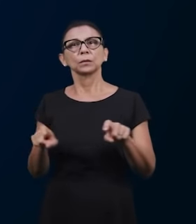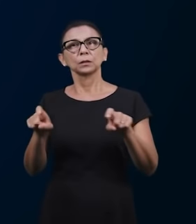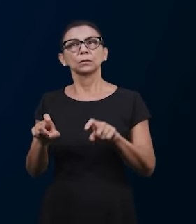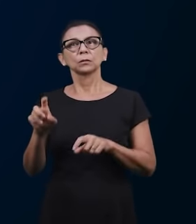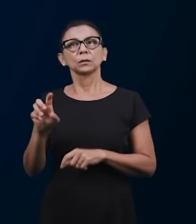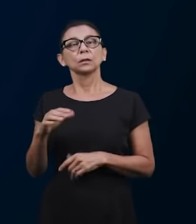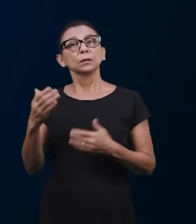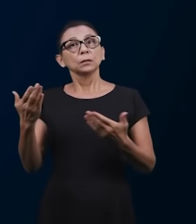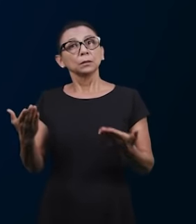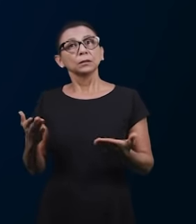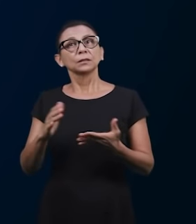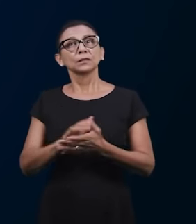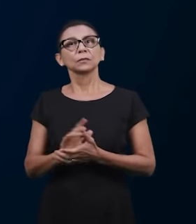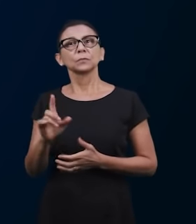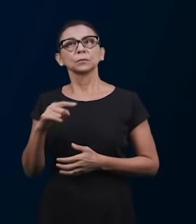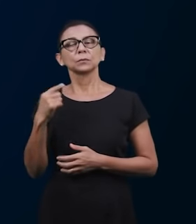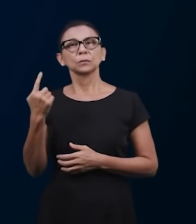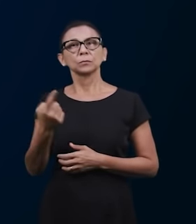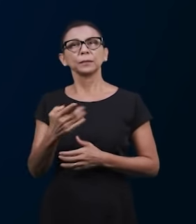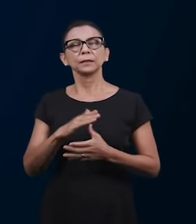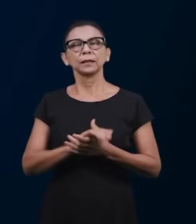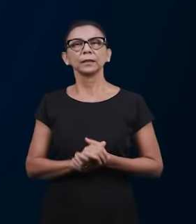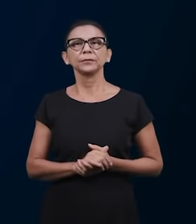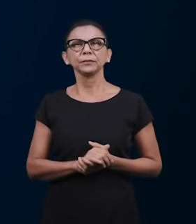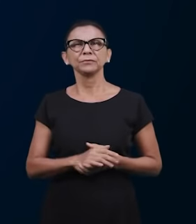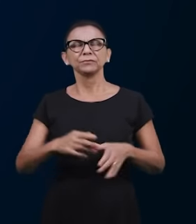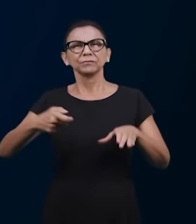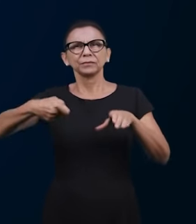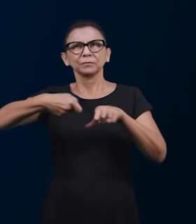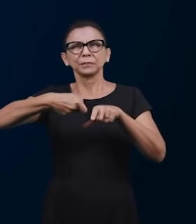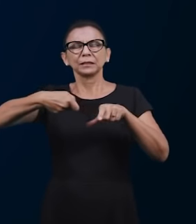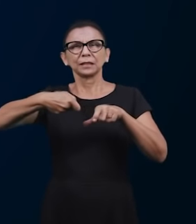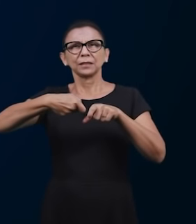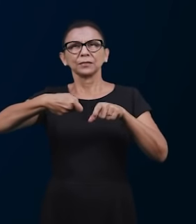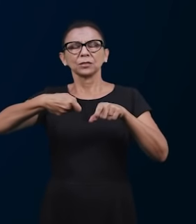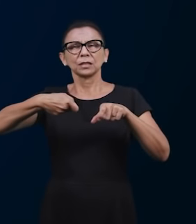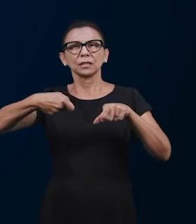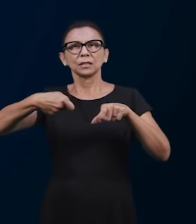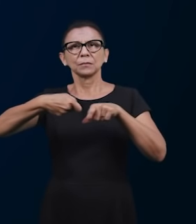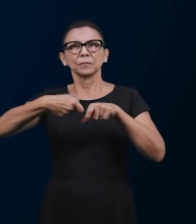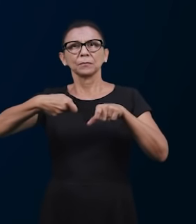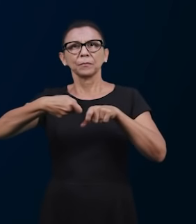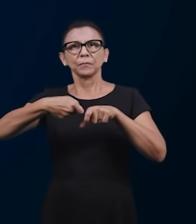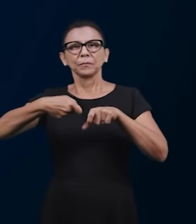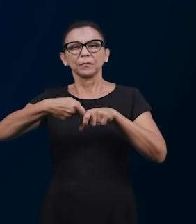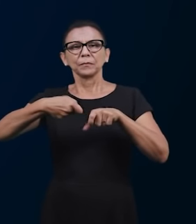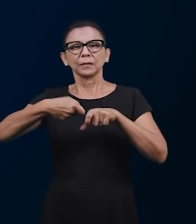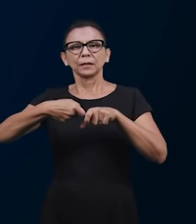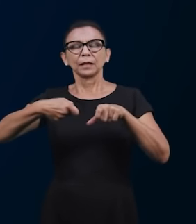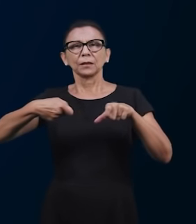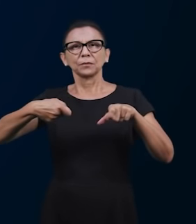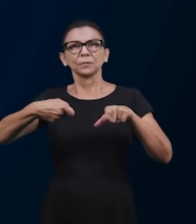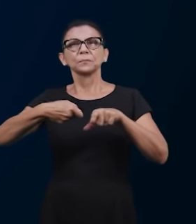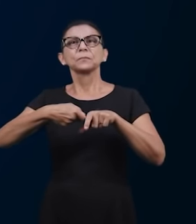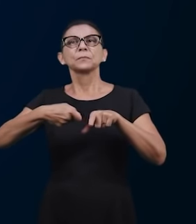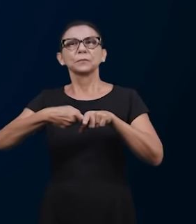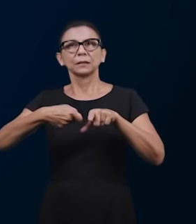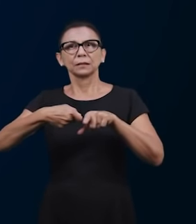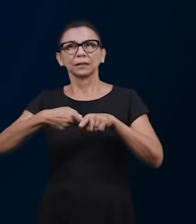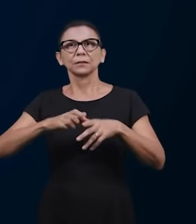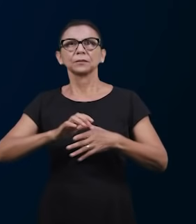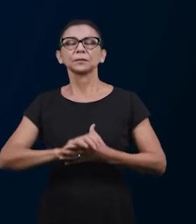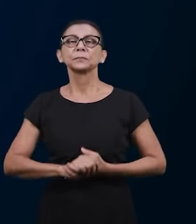E assim todos os irmãos podem ver os vídeos. As perguntas, as enviamos através de mensagens de texto,